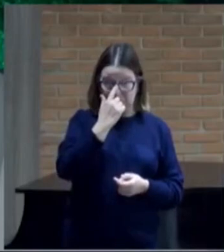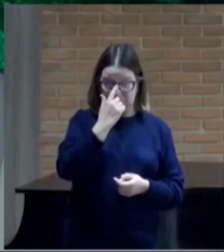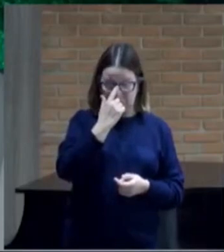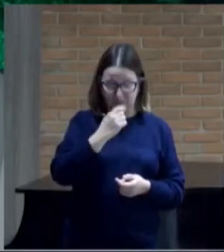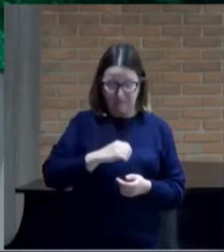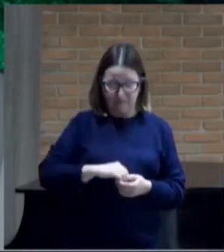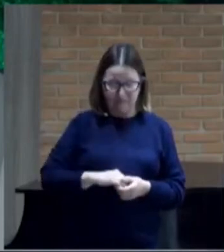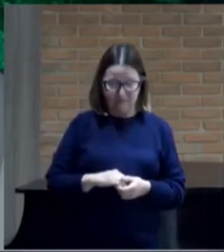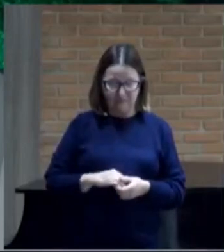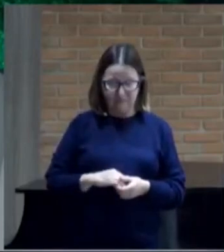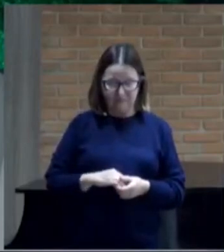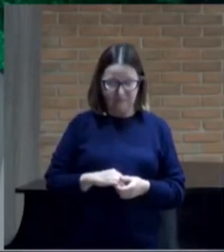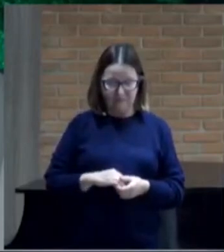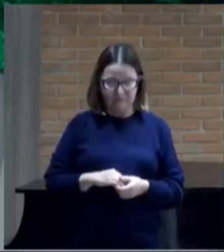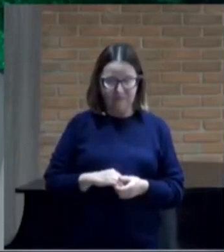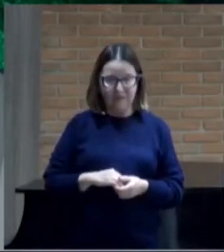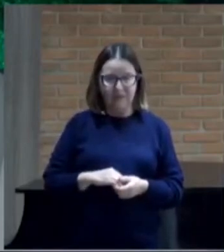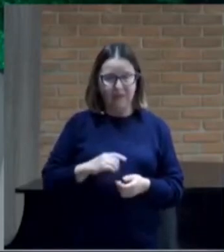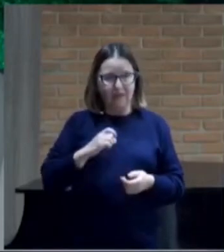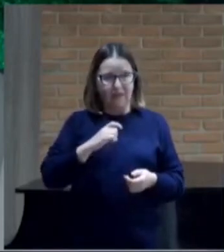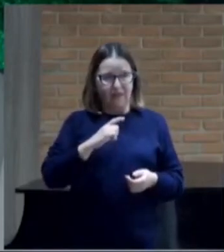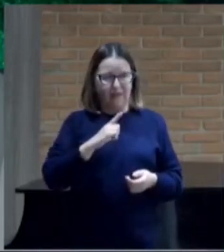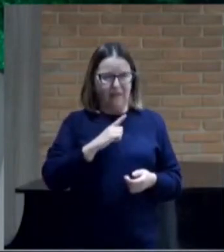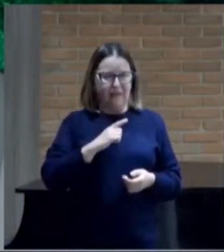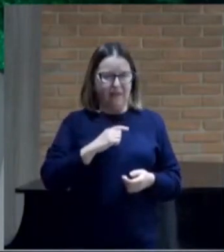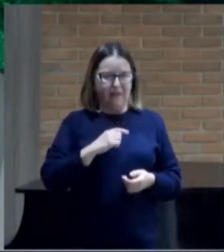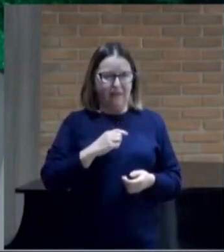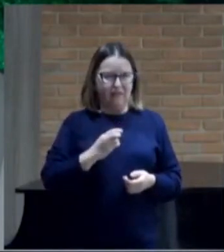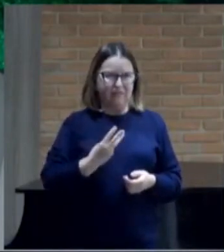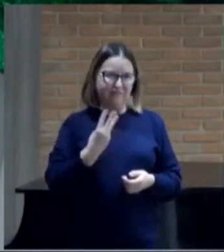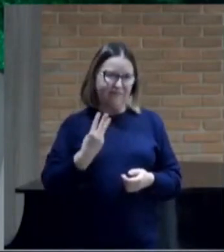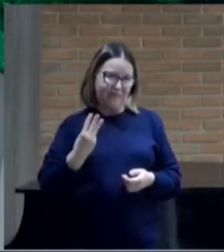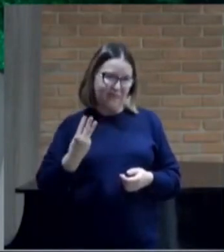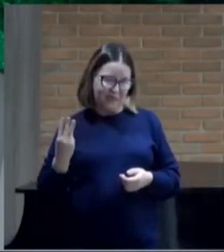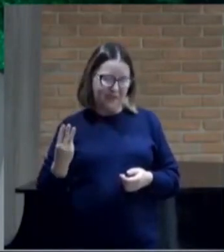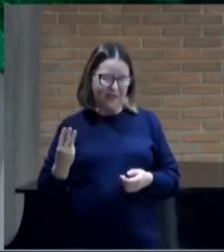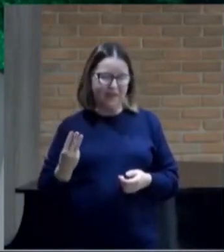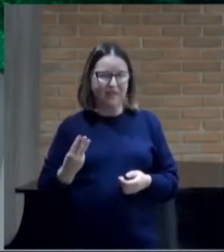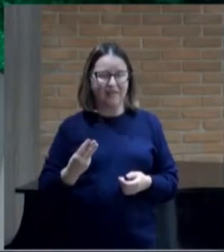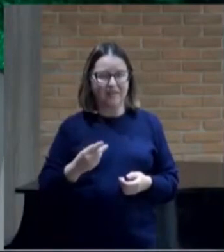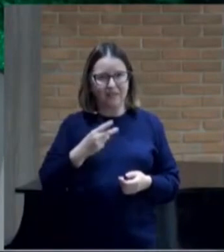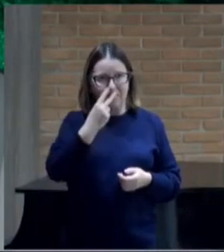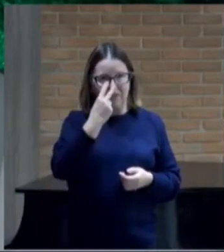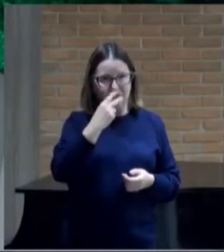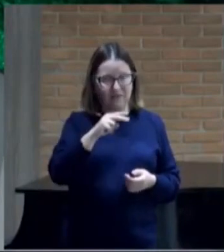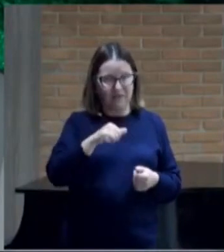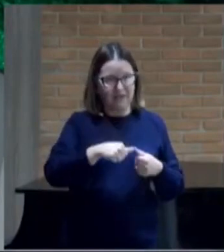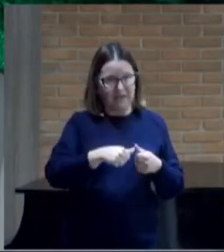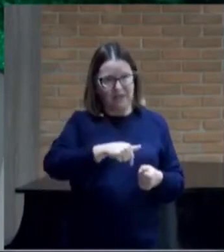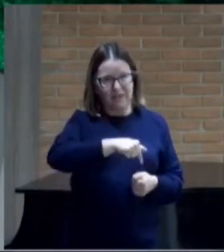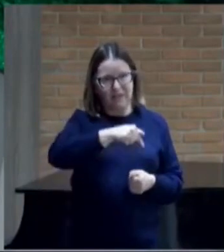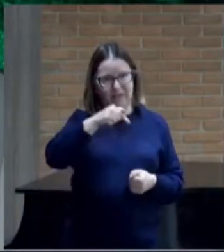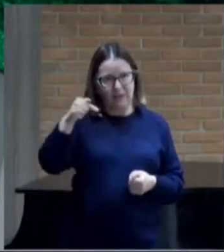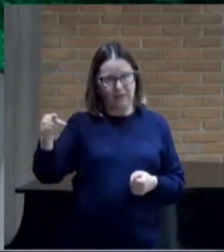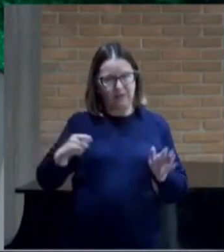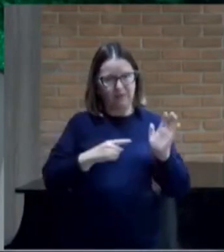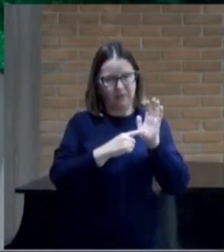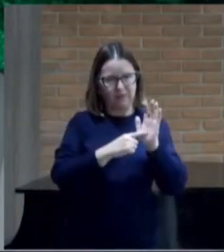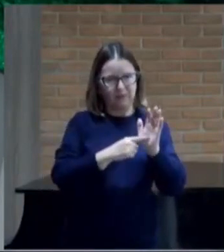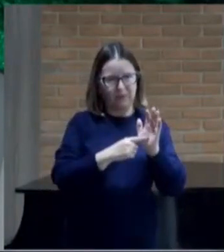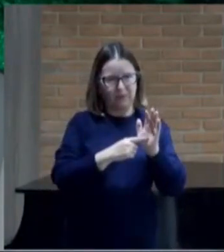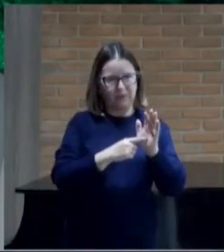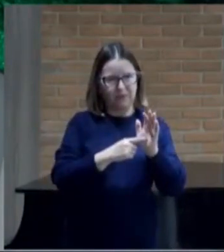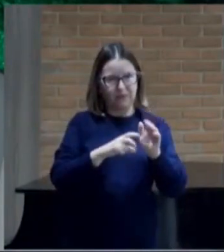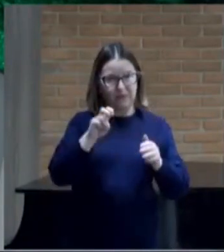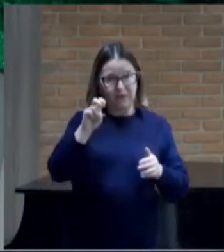site que eu acompanho, esta semana, ele mostrou que das cinco